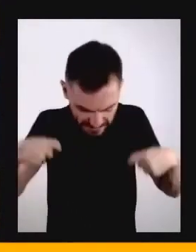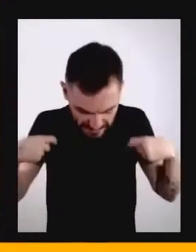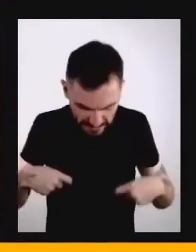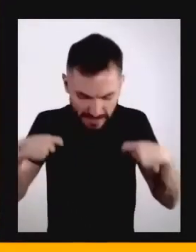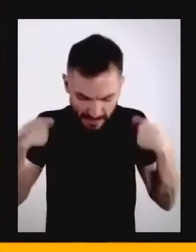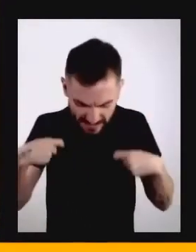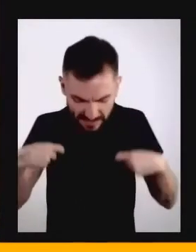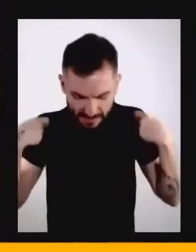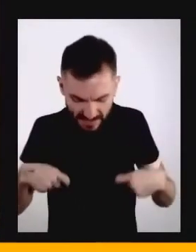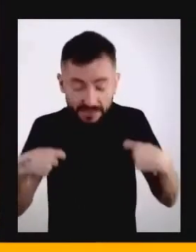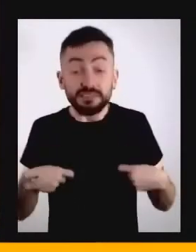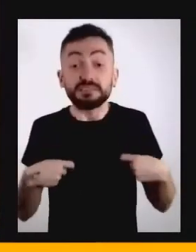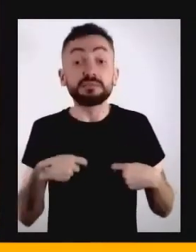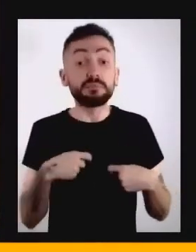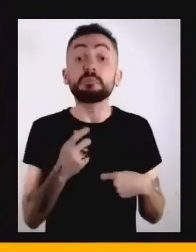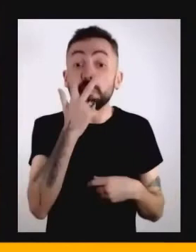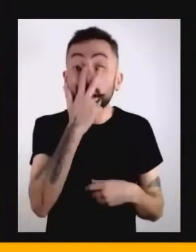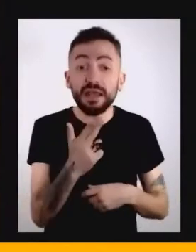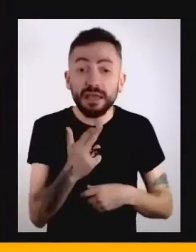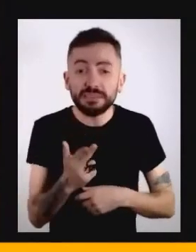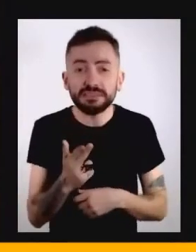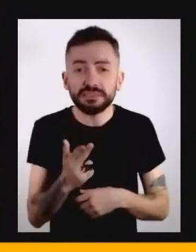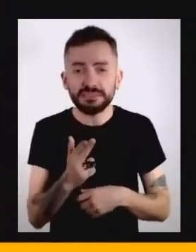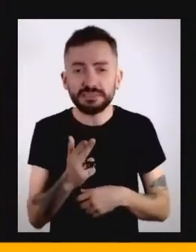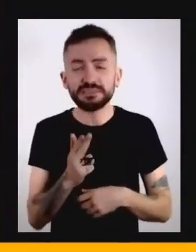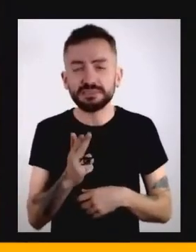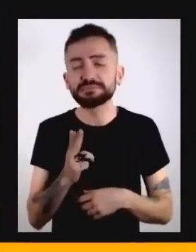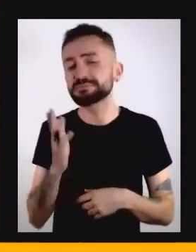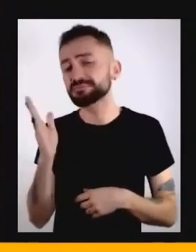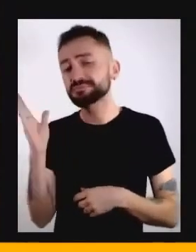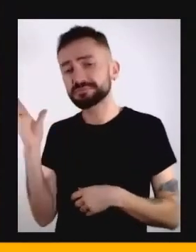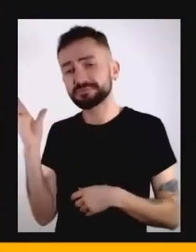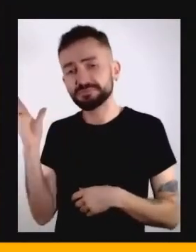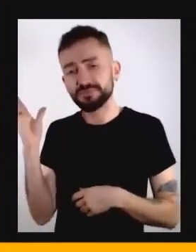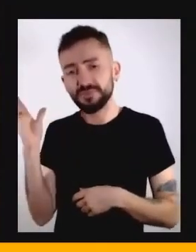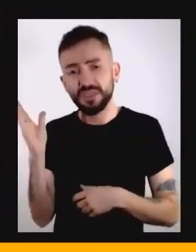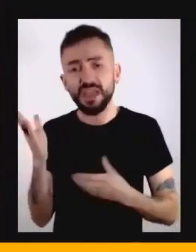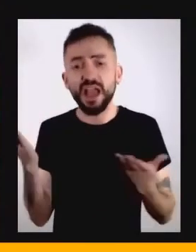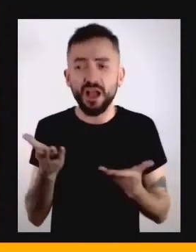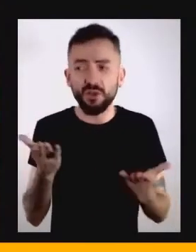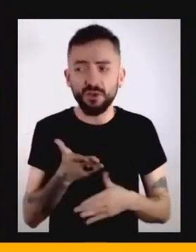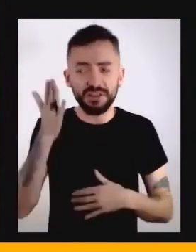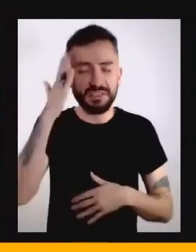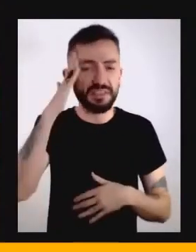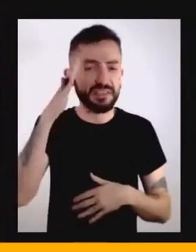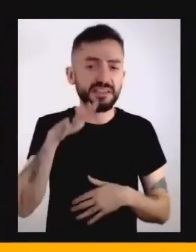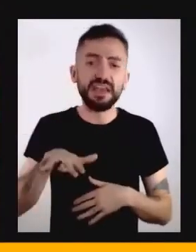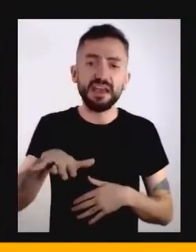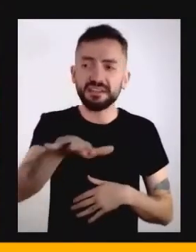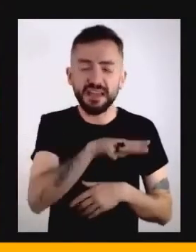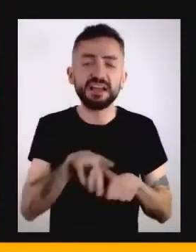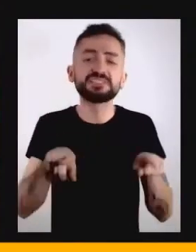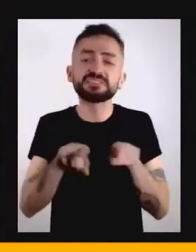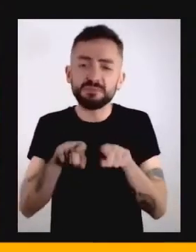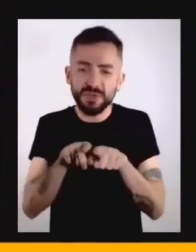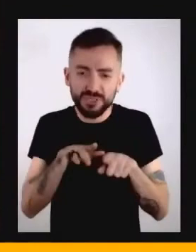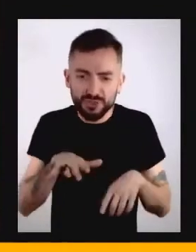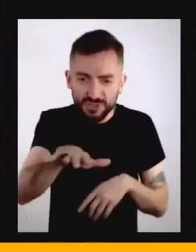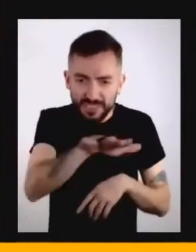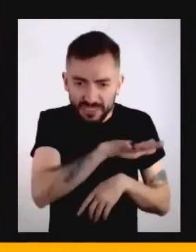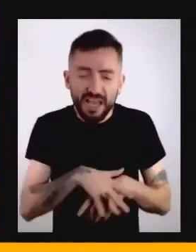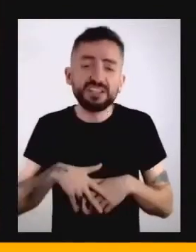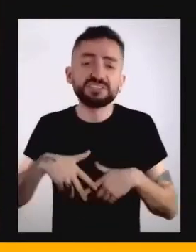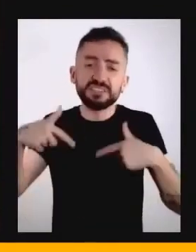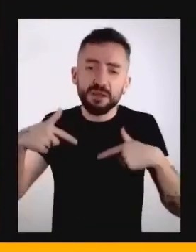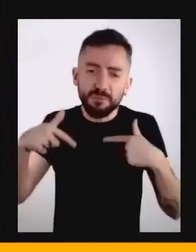ele nos mostra que essa é a forma como a gente entende a realidade, essa forma como a gente entende a sociedade, o mercado, o trabalho, mas